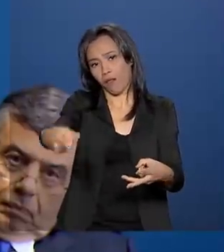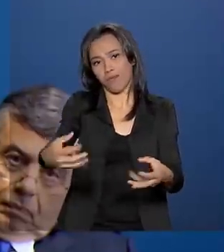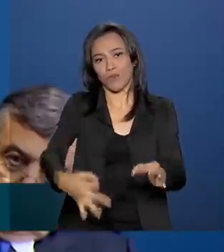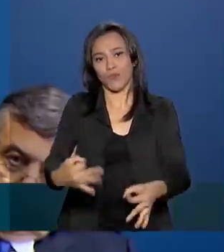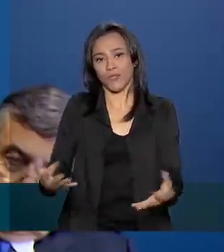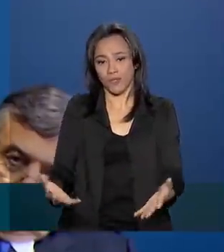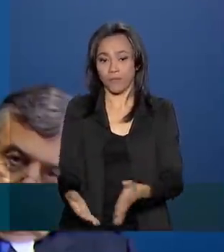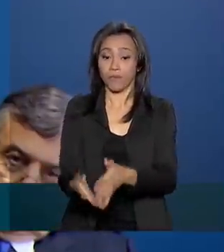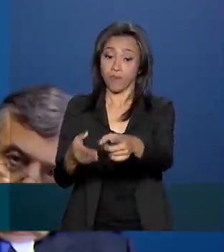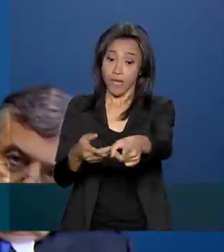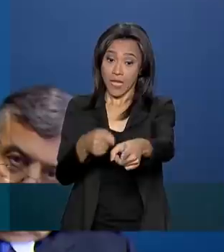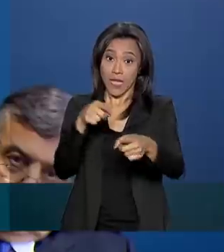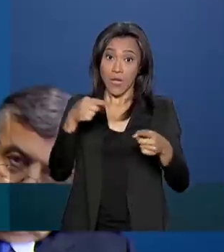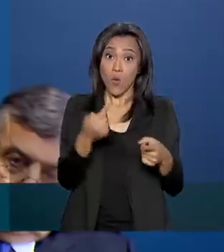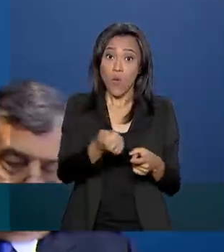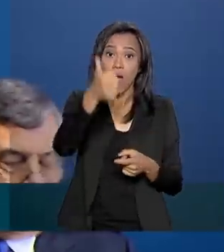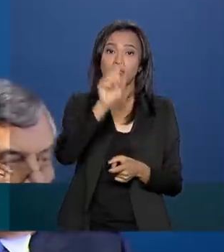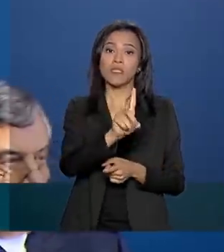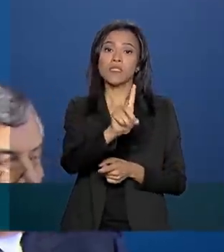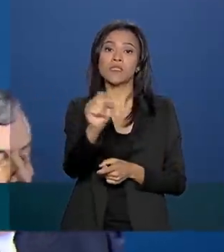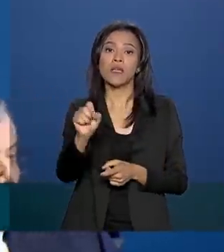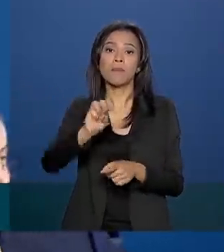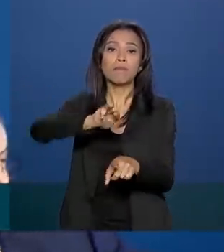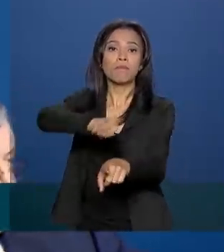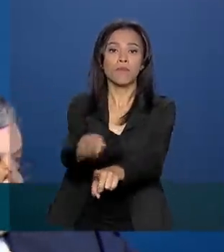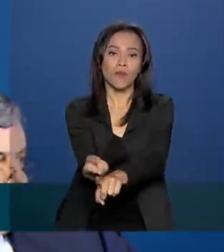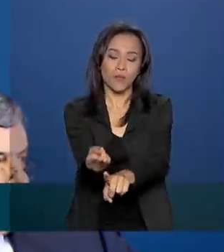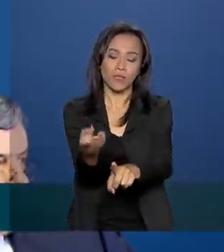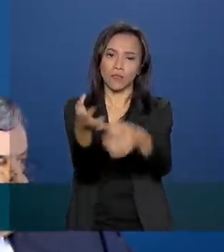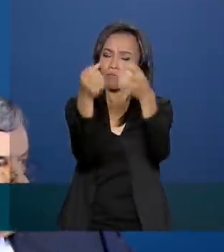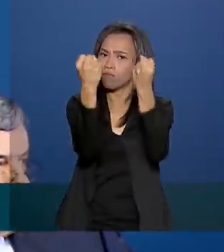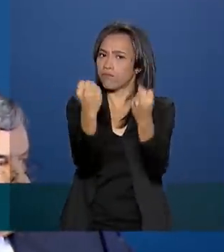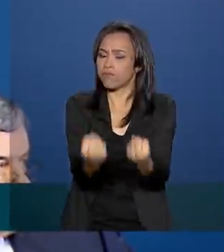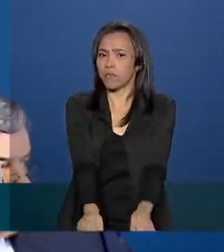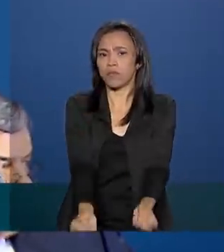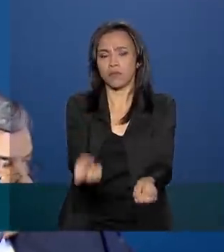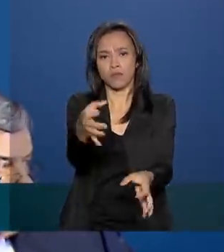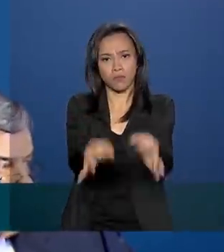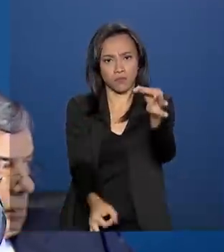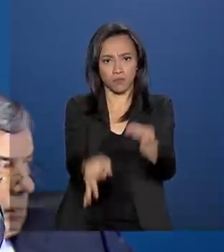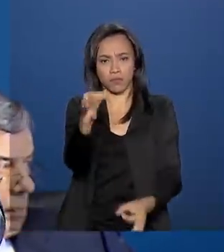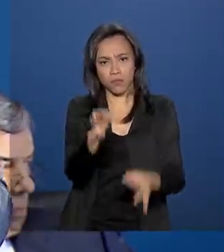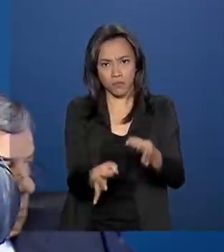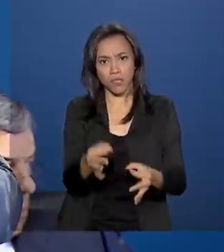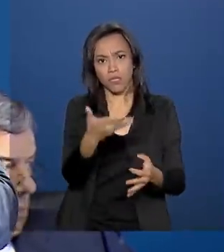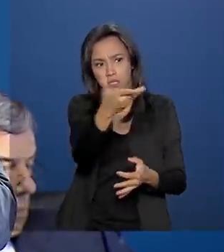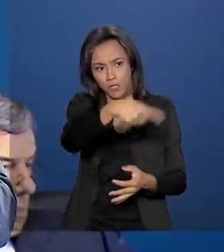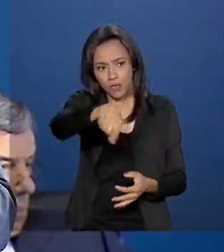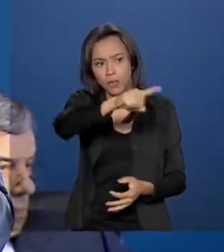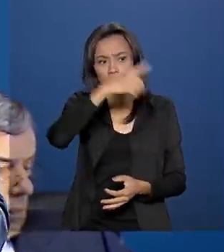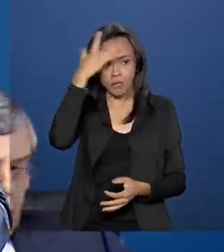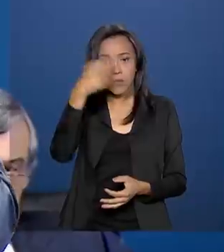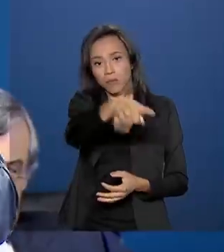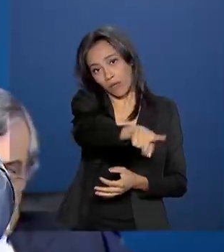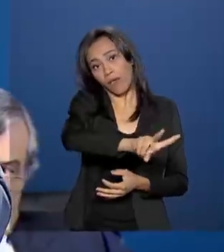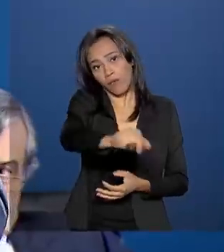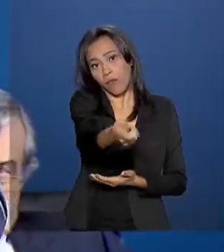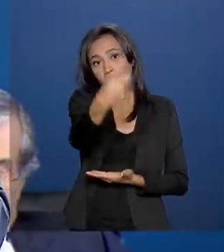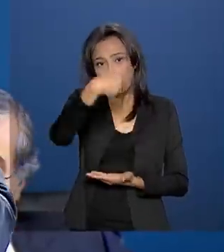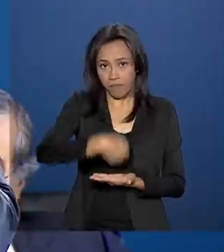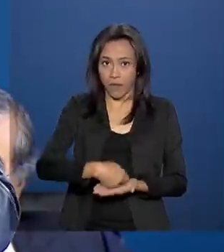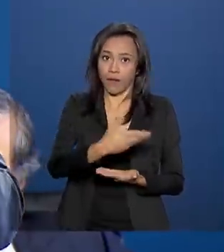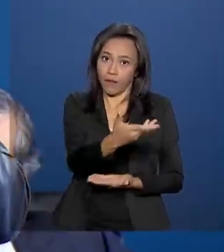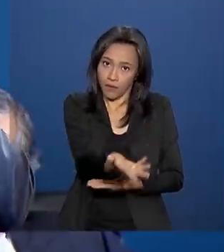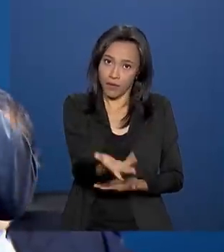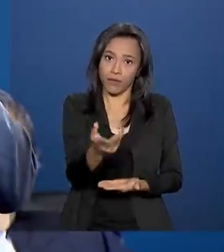quase 100 milhões, geram um custo substancial, então o consumidor brasileiro acaba pagando isso quando compra